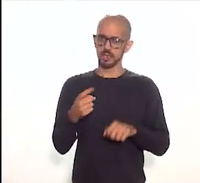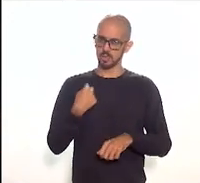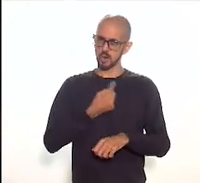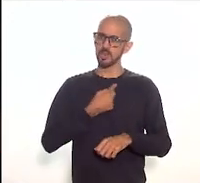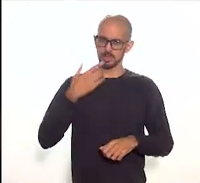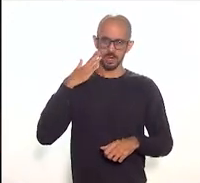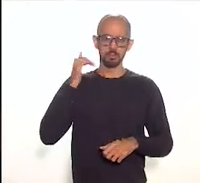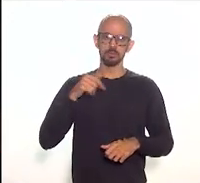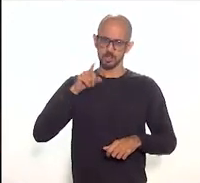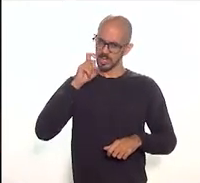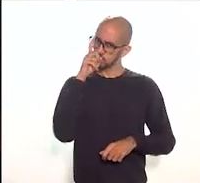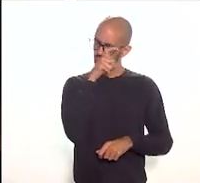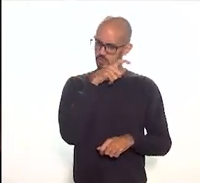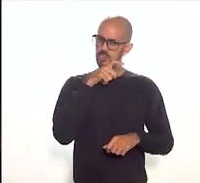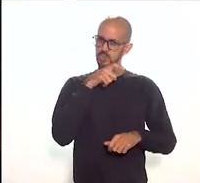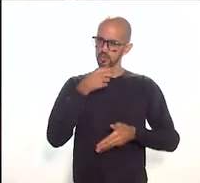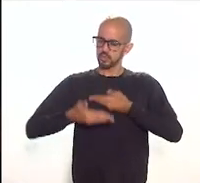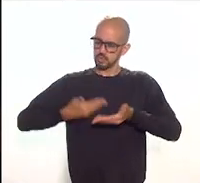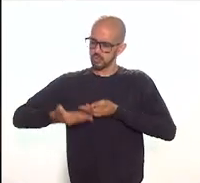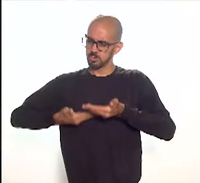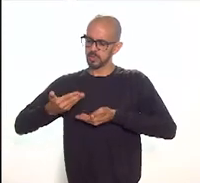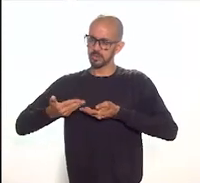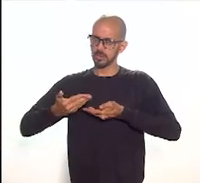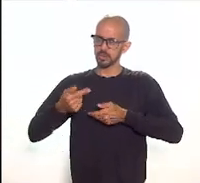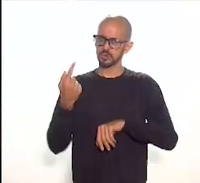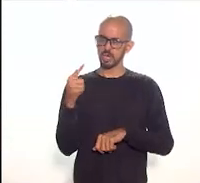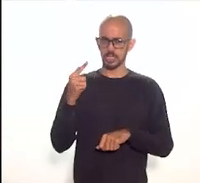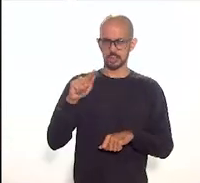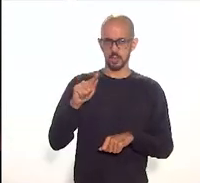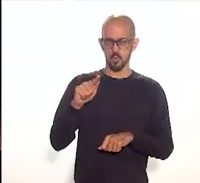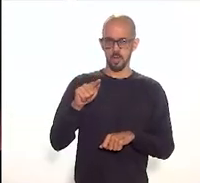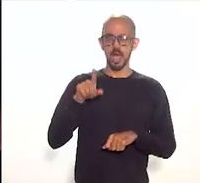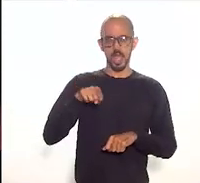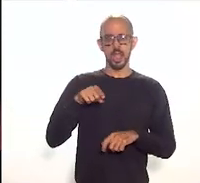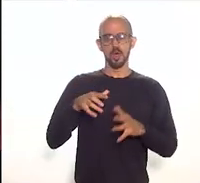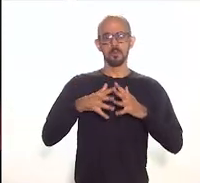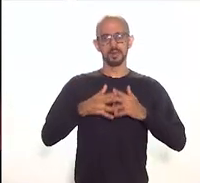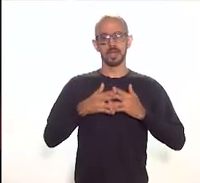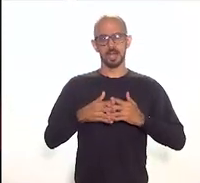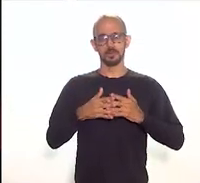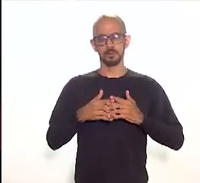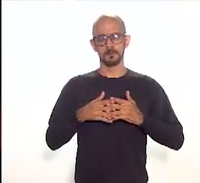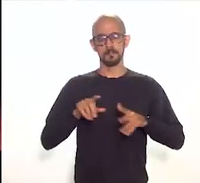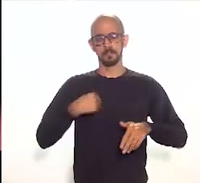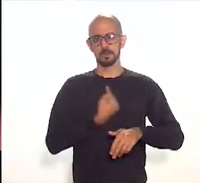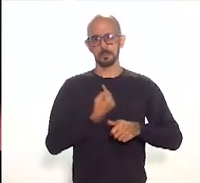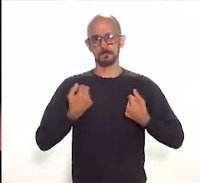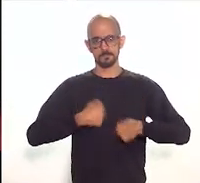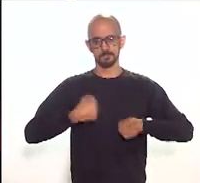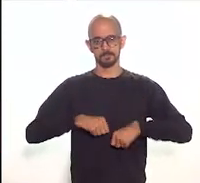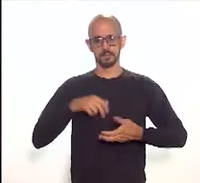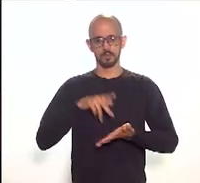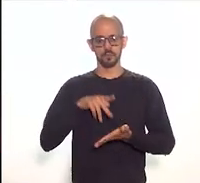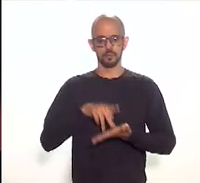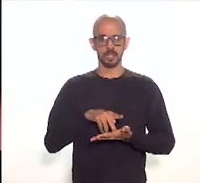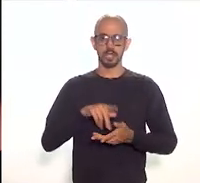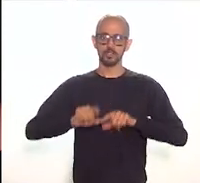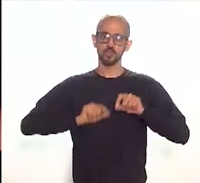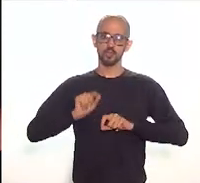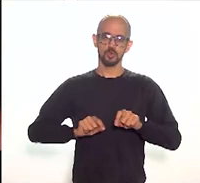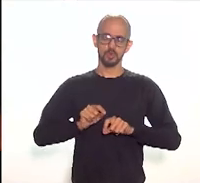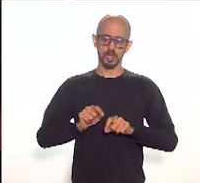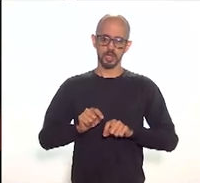difícil o compartilhamento de gestão não é impossível claro que não precisamos efetivamente partir de